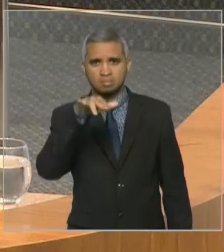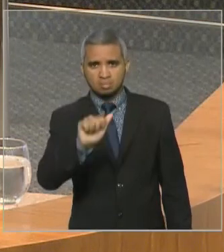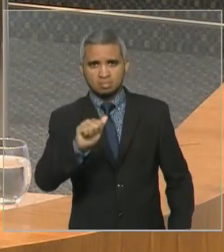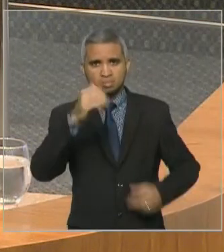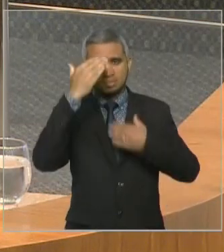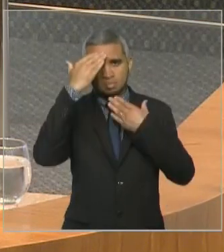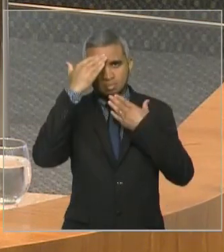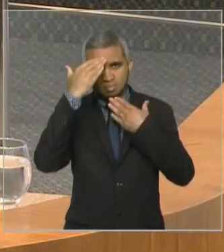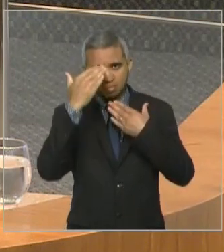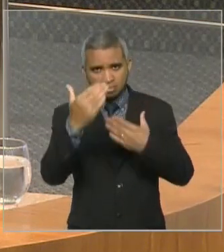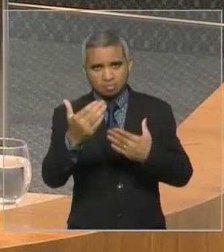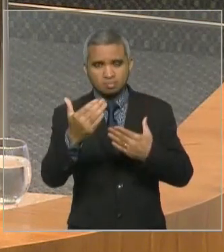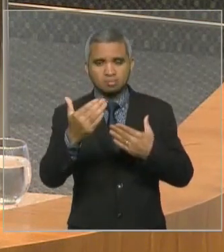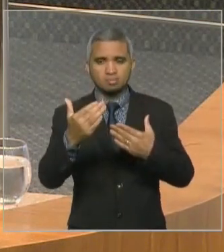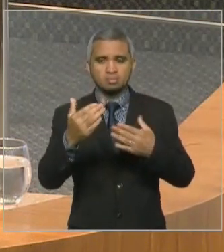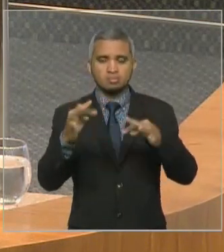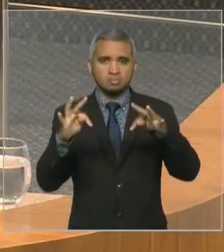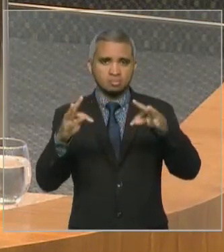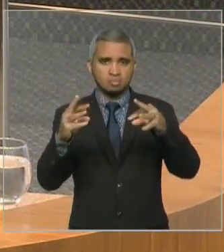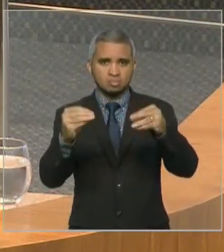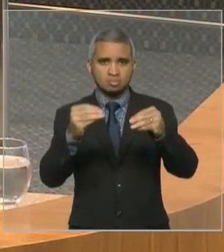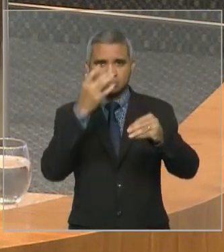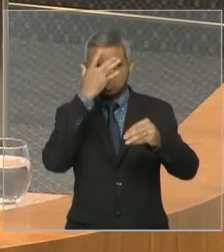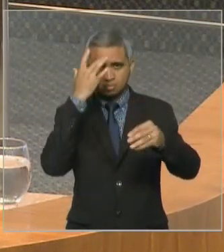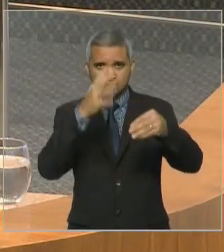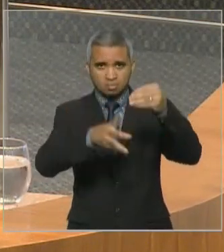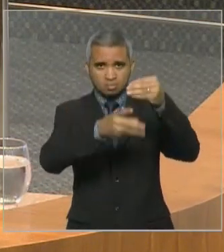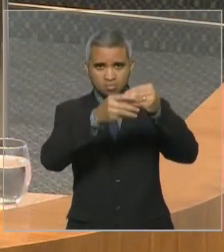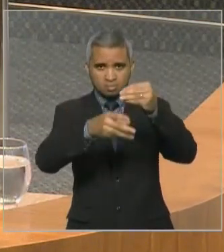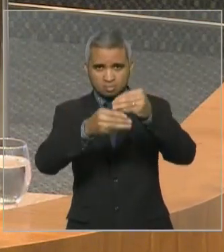generosidade das palavras dos que aqui me apartearam,